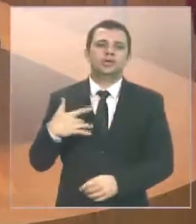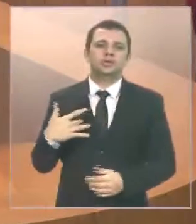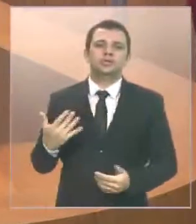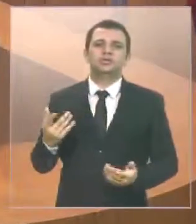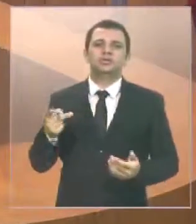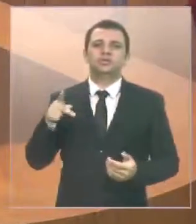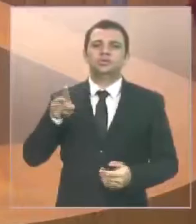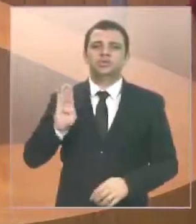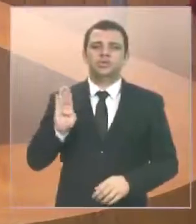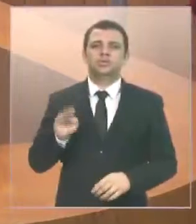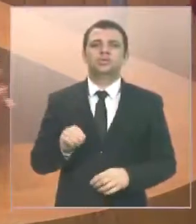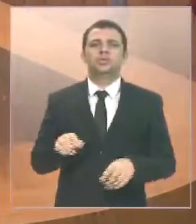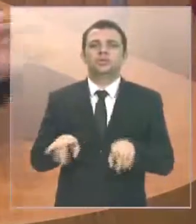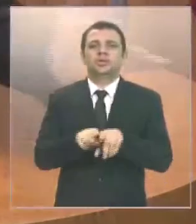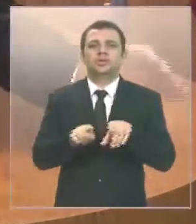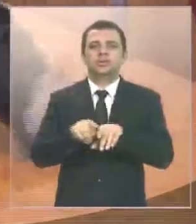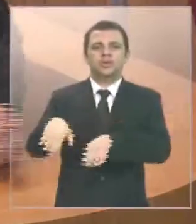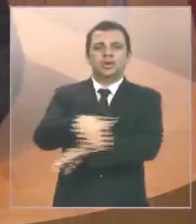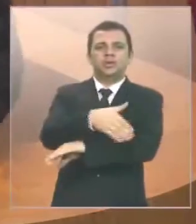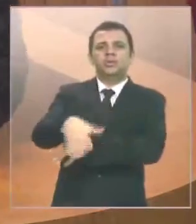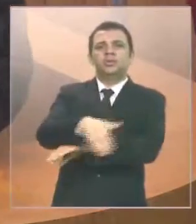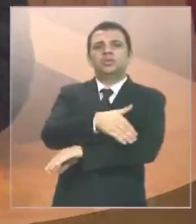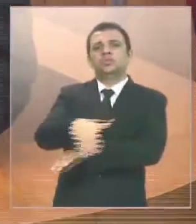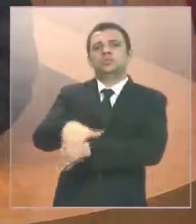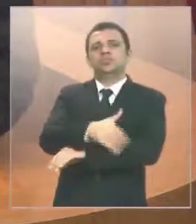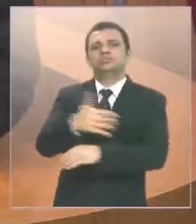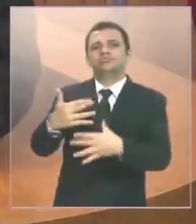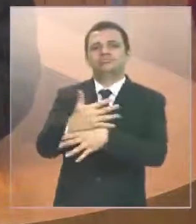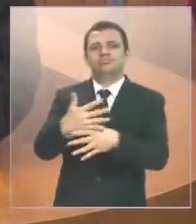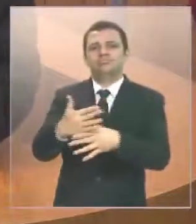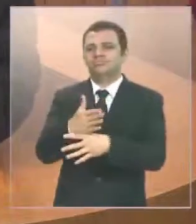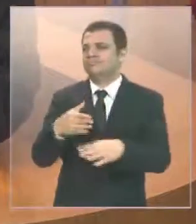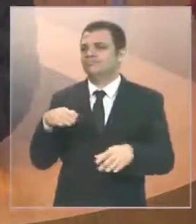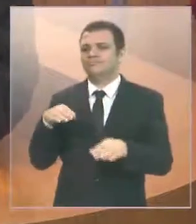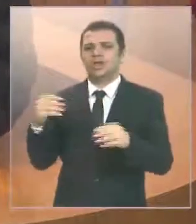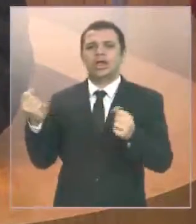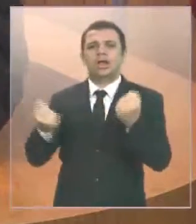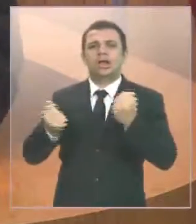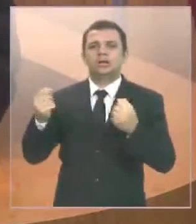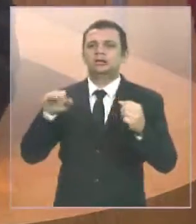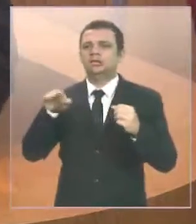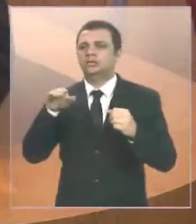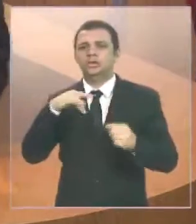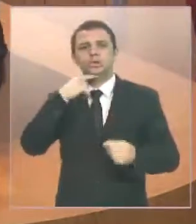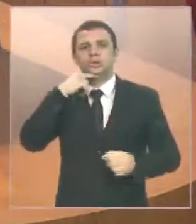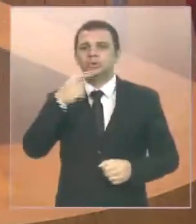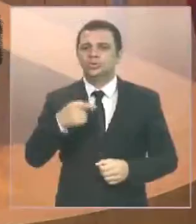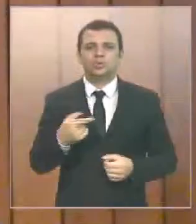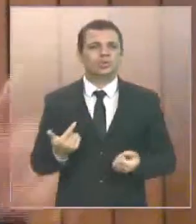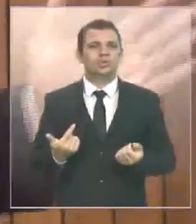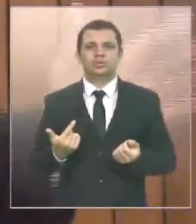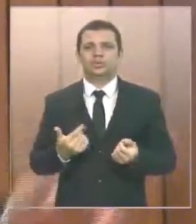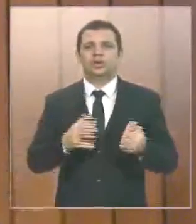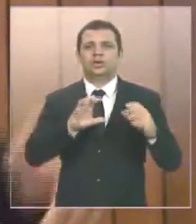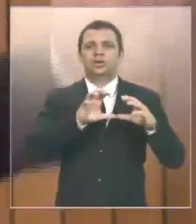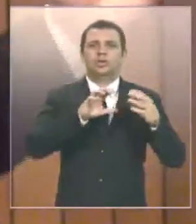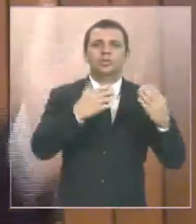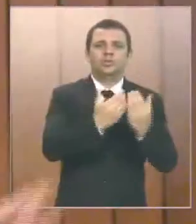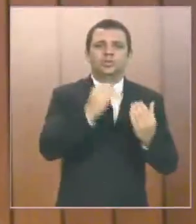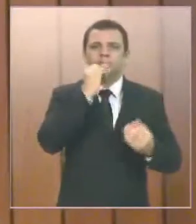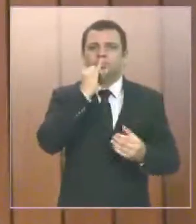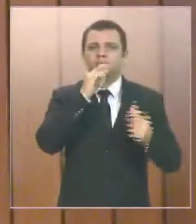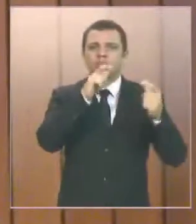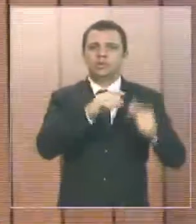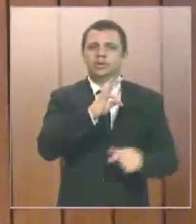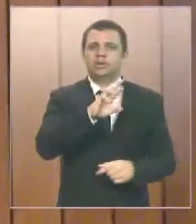ruas das cidades intransitáveis, comunidades como o bairro da Trisidela, Vila São João, o bairro da